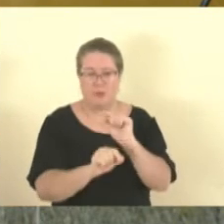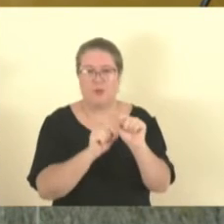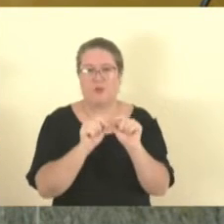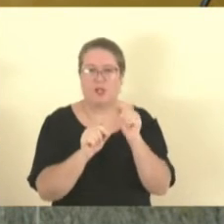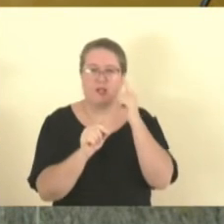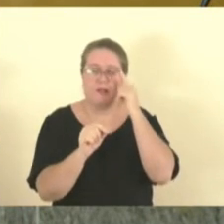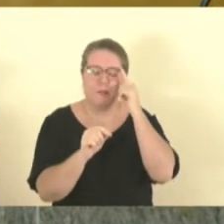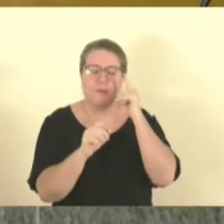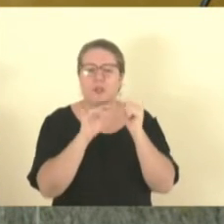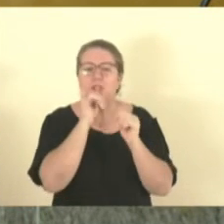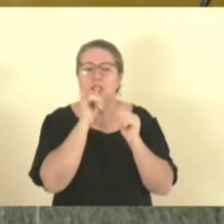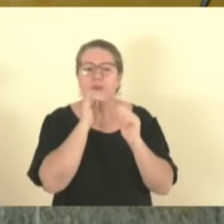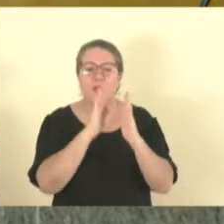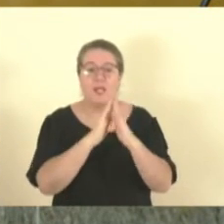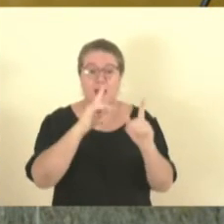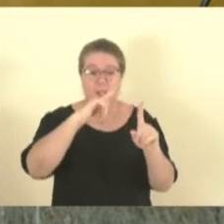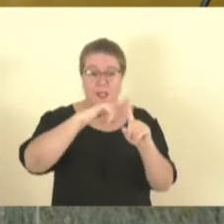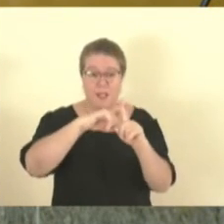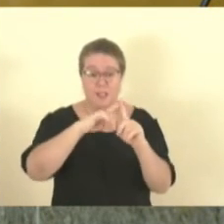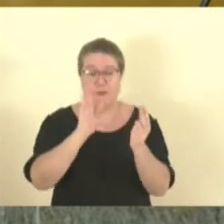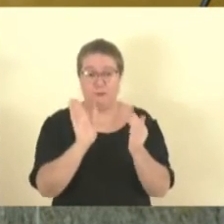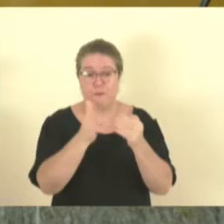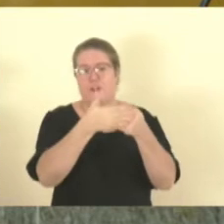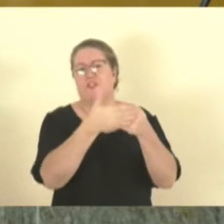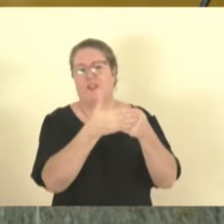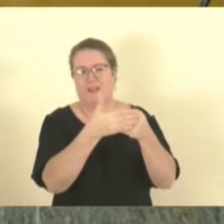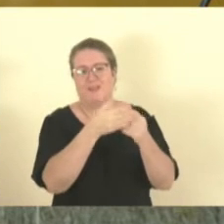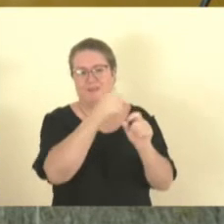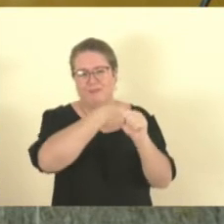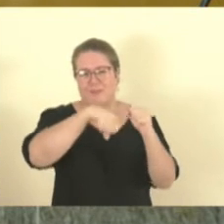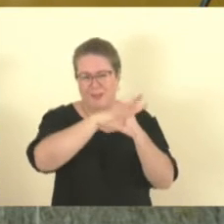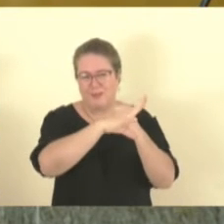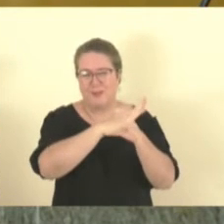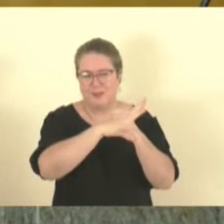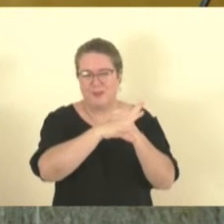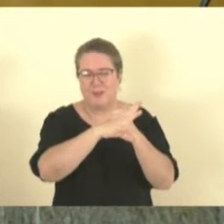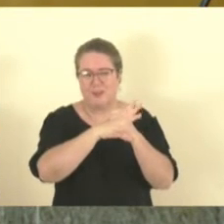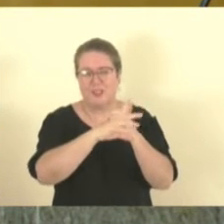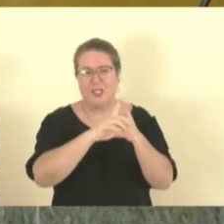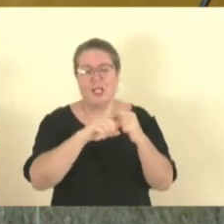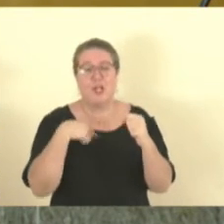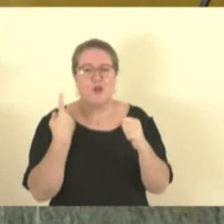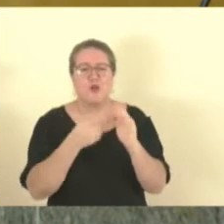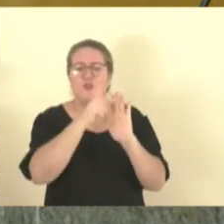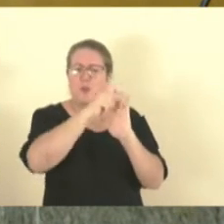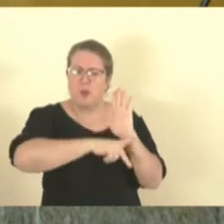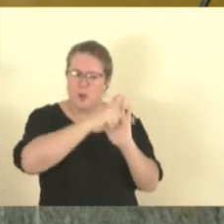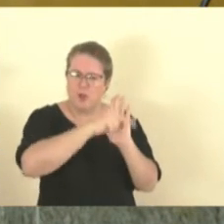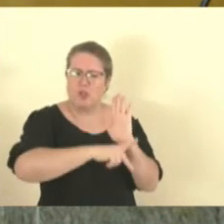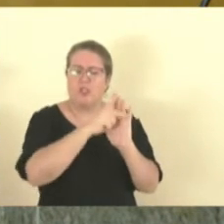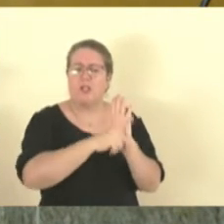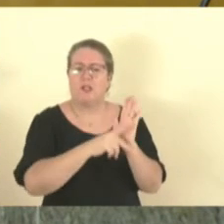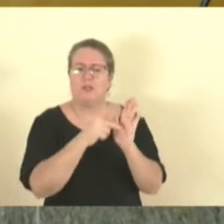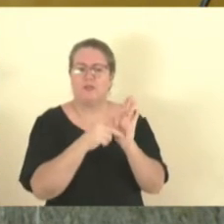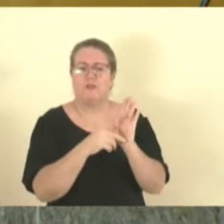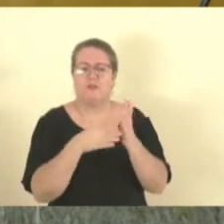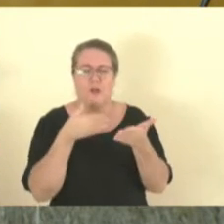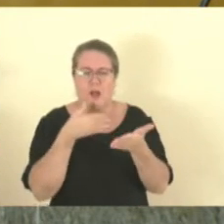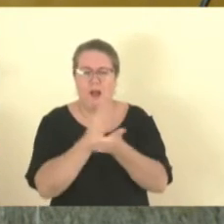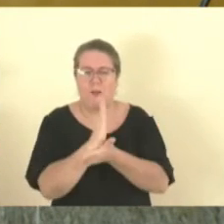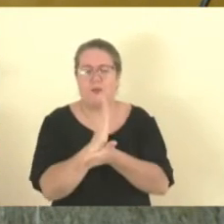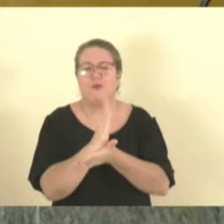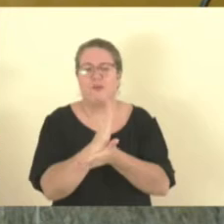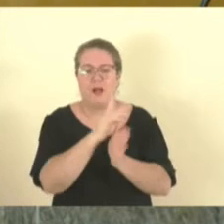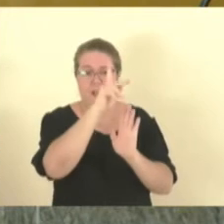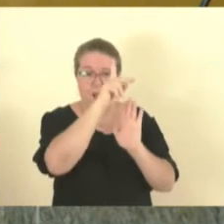as igrejas sendo fechadas e esse projeto, com a ajuda dos nossos pares aqui, ele foi aprovado à unanimidade e a